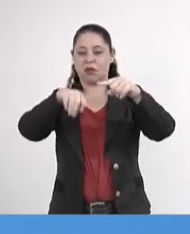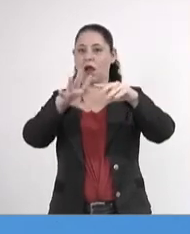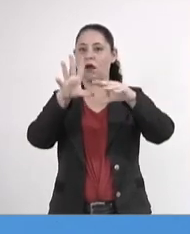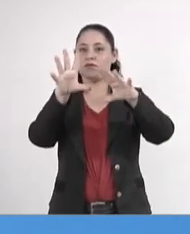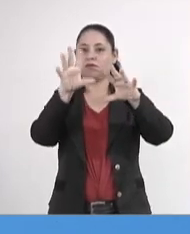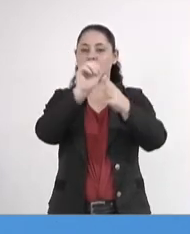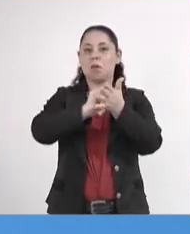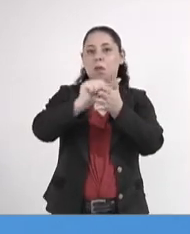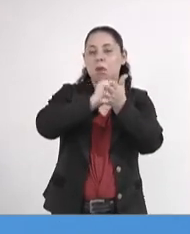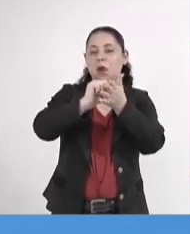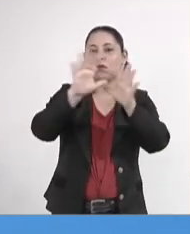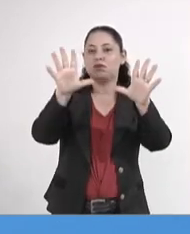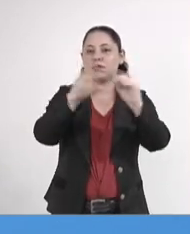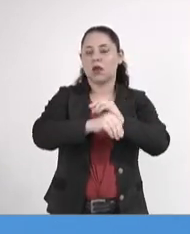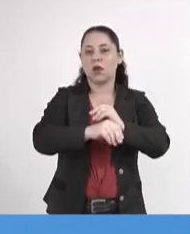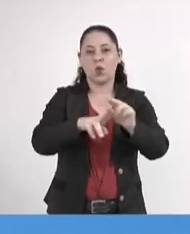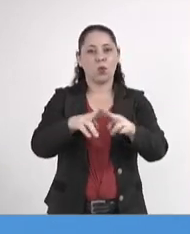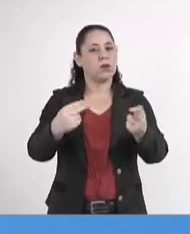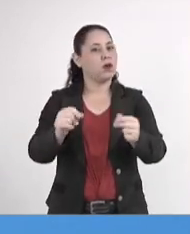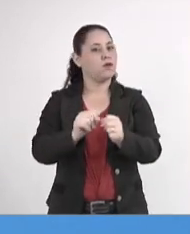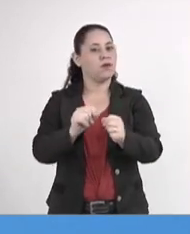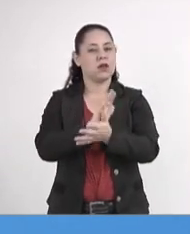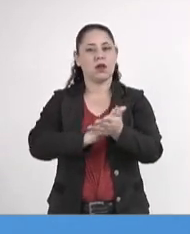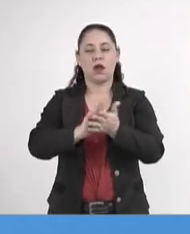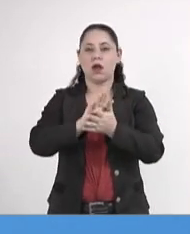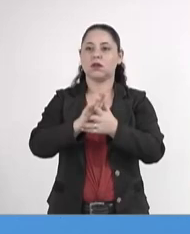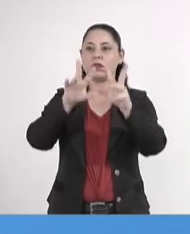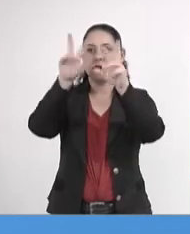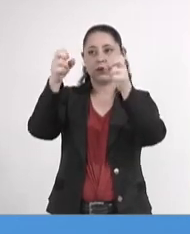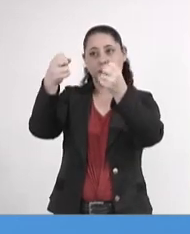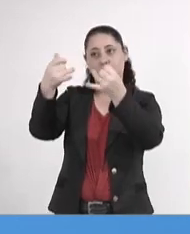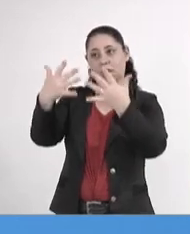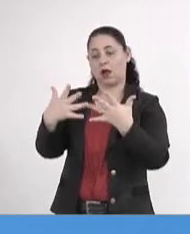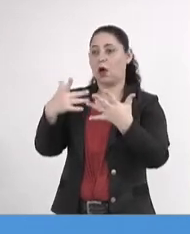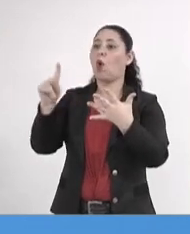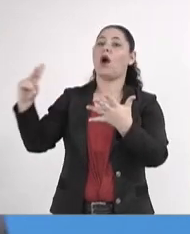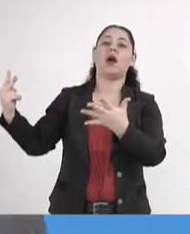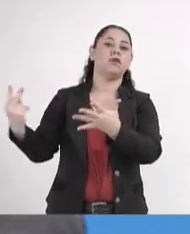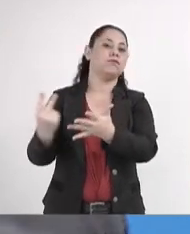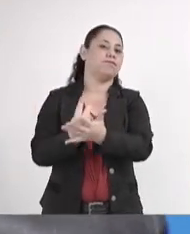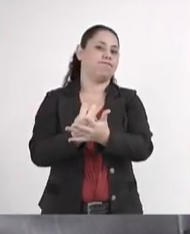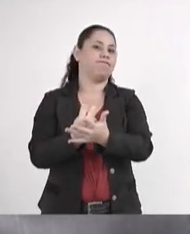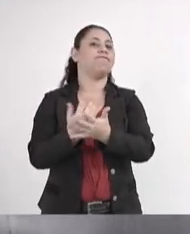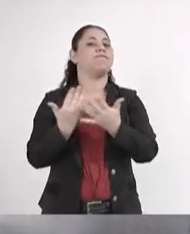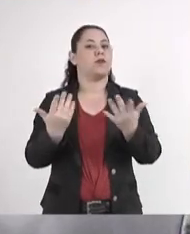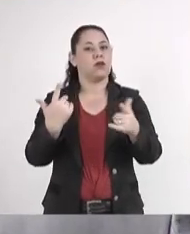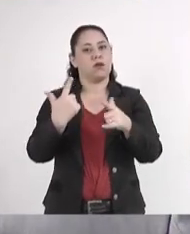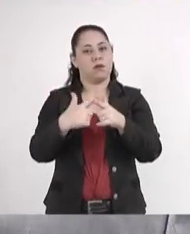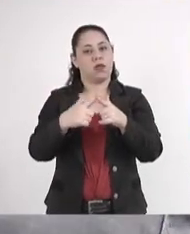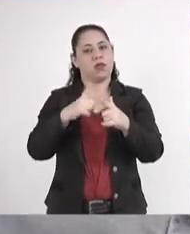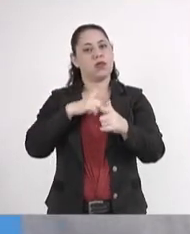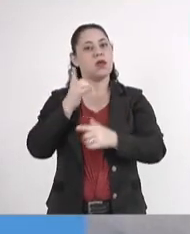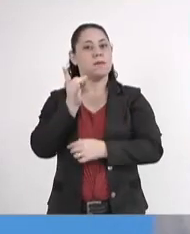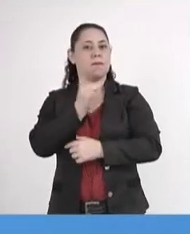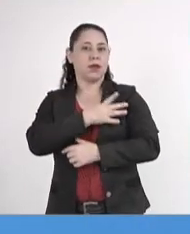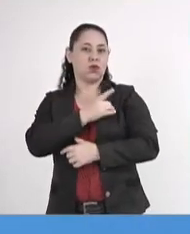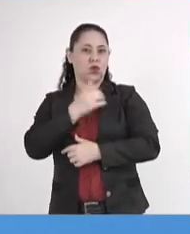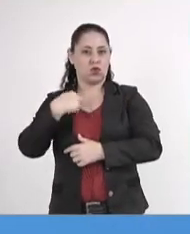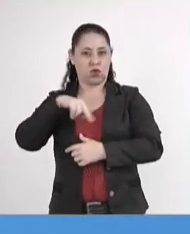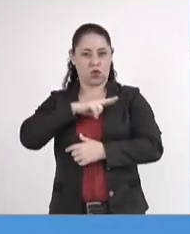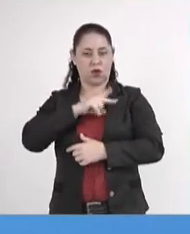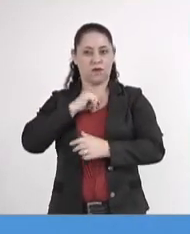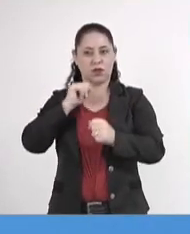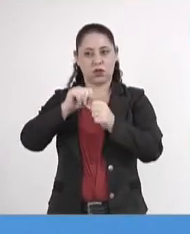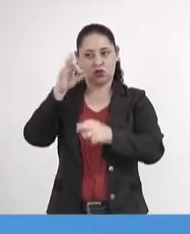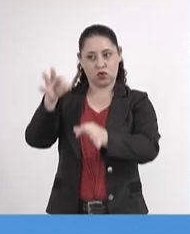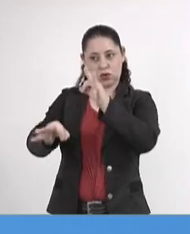sem ter a humildade de fazer uma matéria, dizendo, olha, eu estava errado, porque tem medo da gente acioná